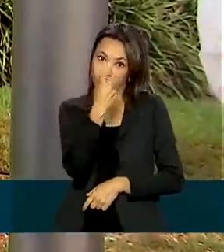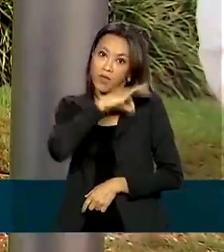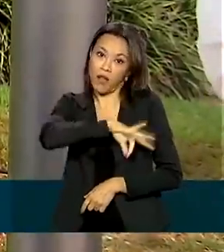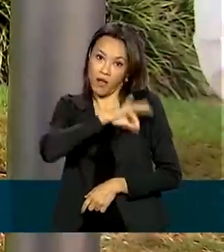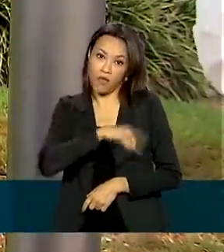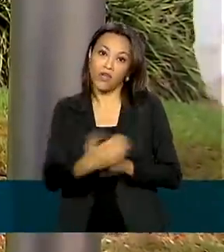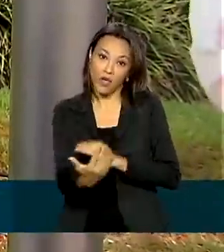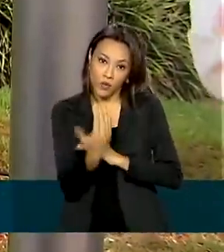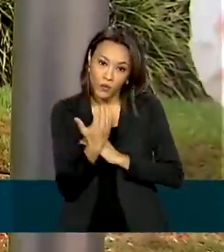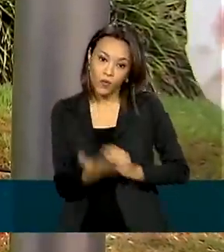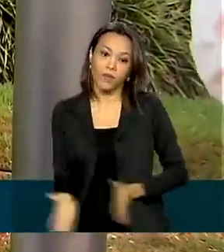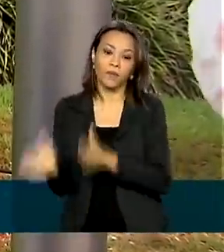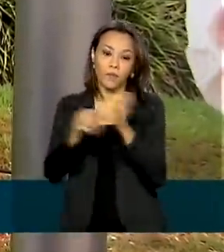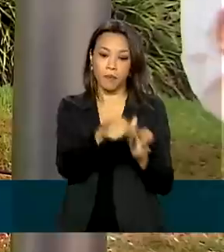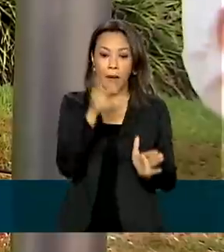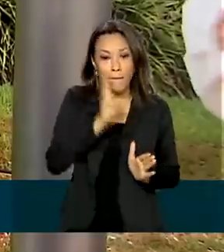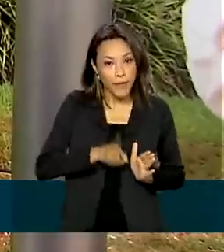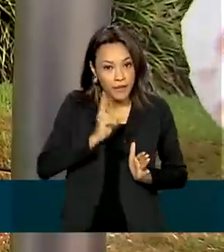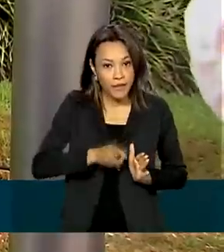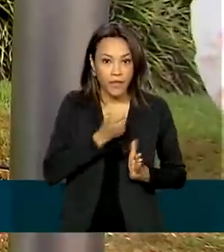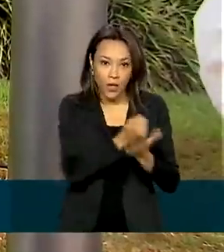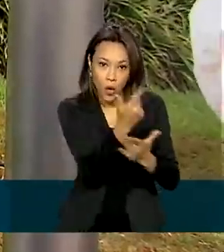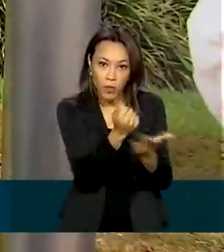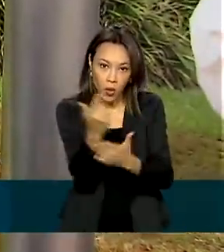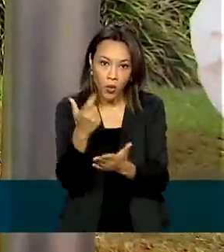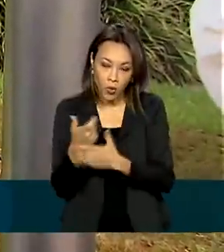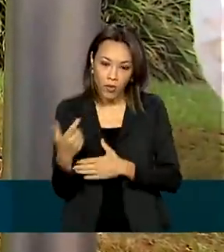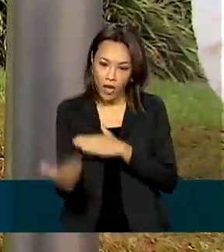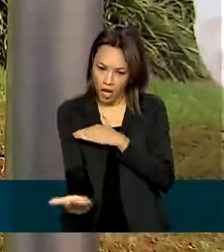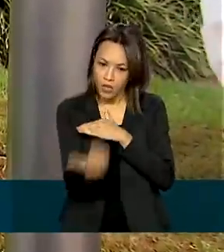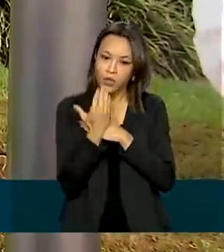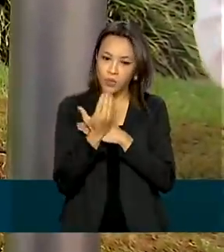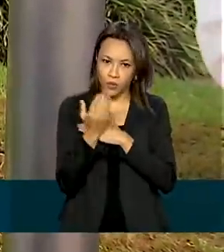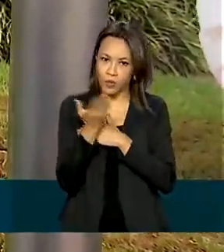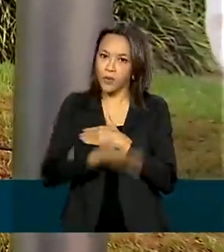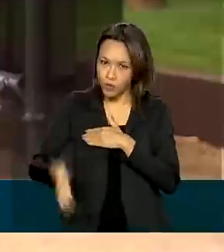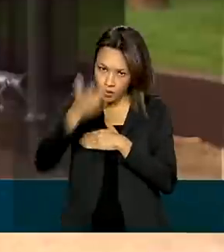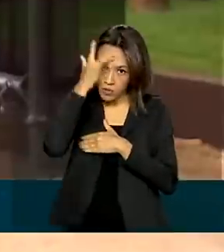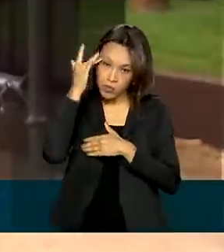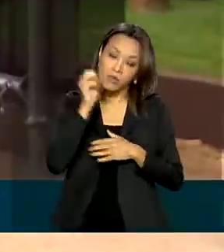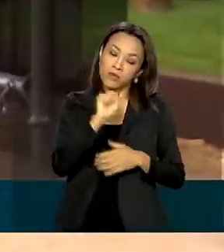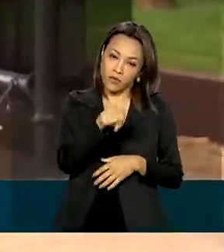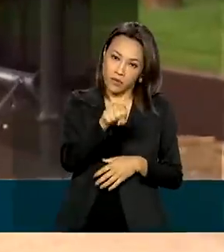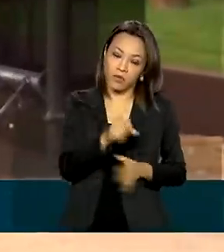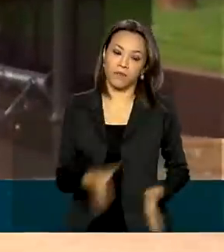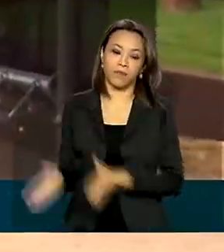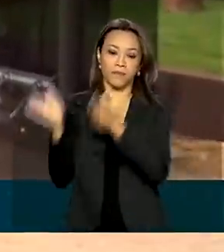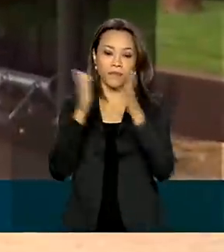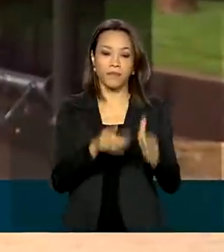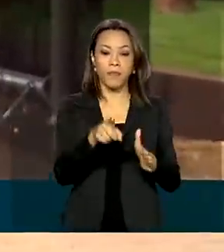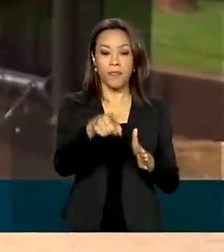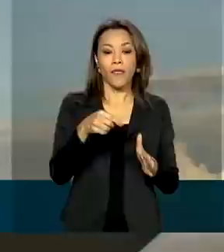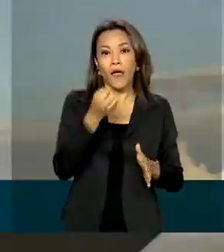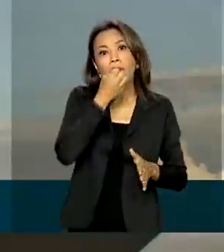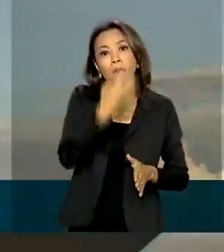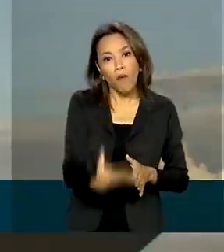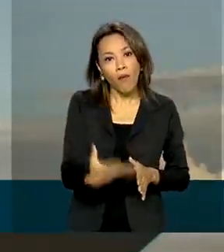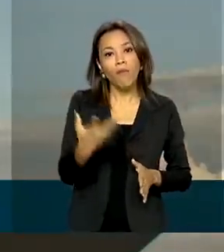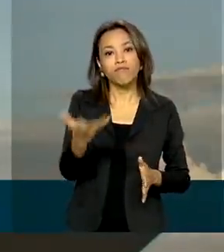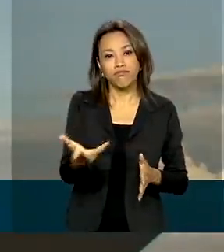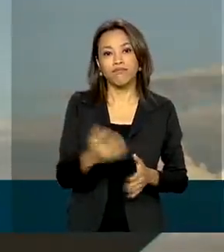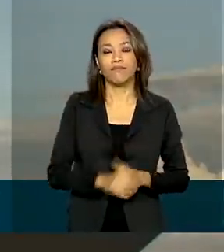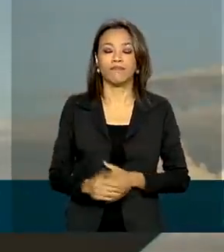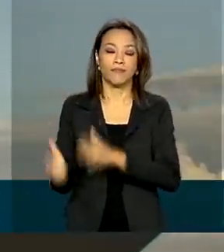manter o poder aquisitivo. Então ajuda de certa forma a população. Claro, com certeza, repõe. Qualquer ganho em cima disso é bom. A